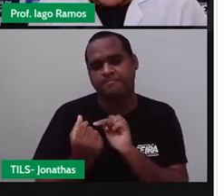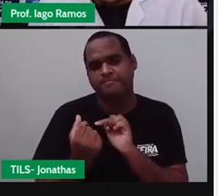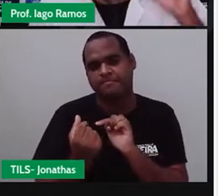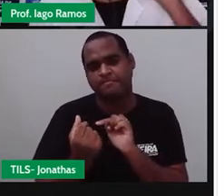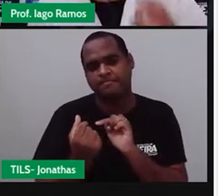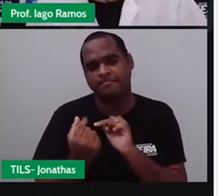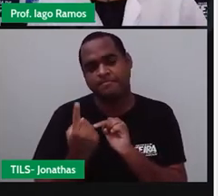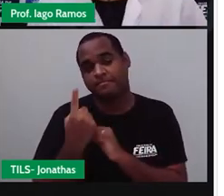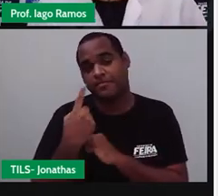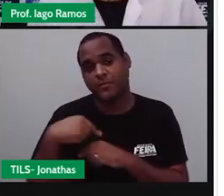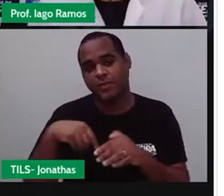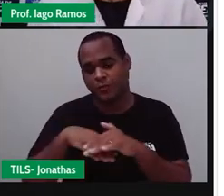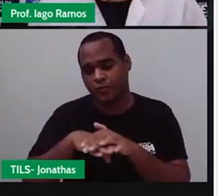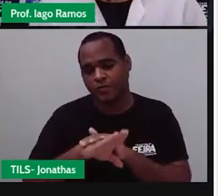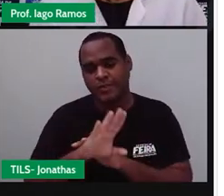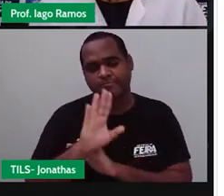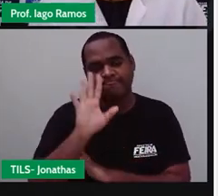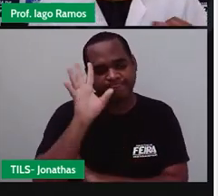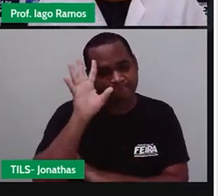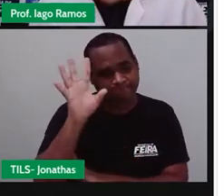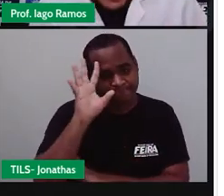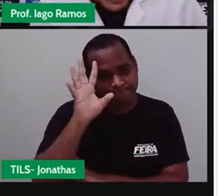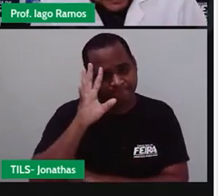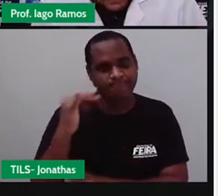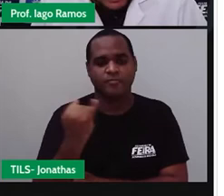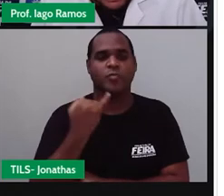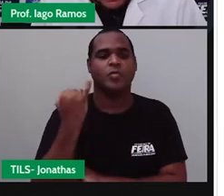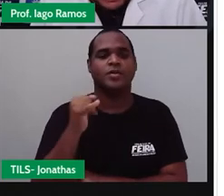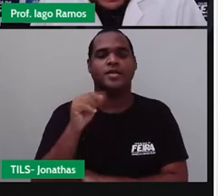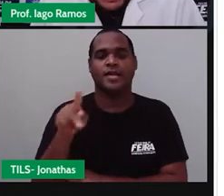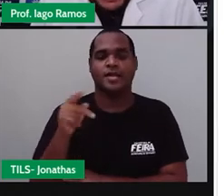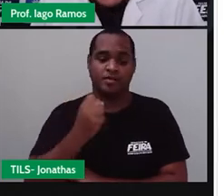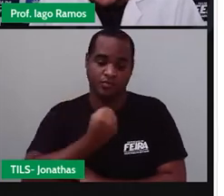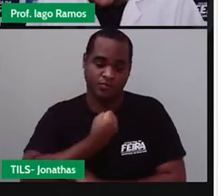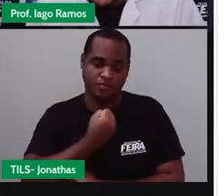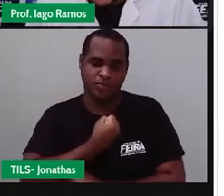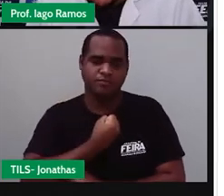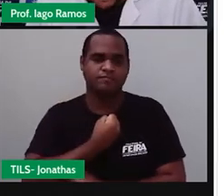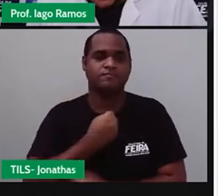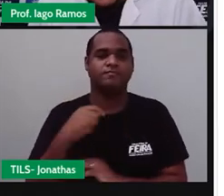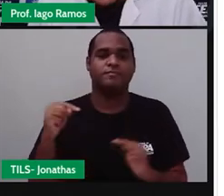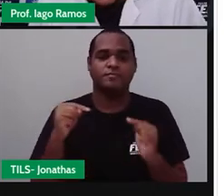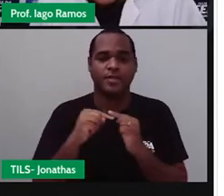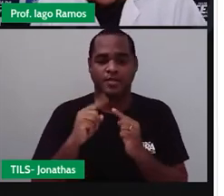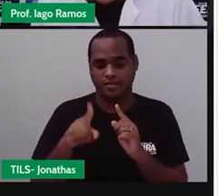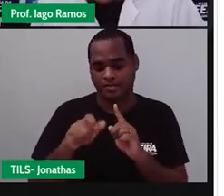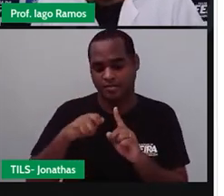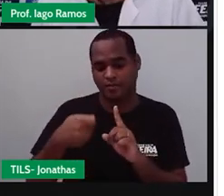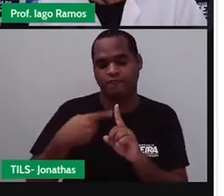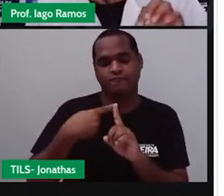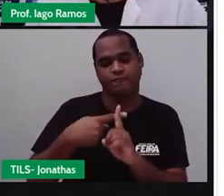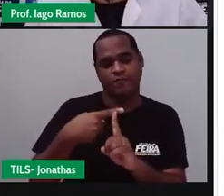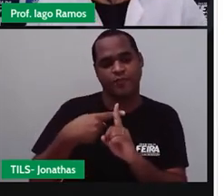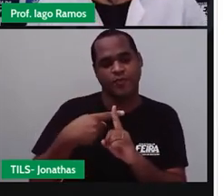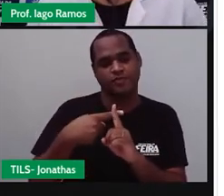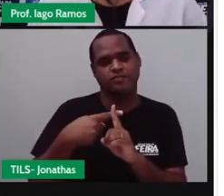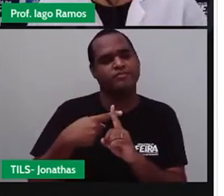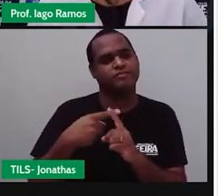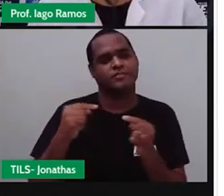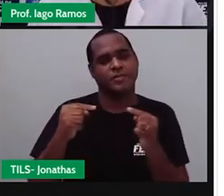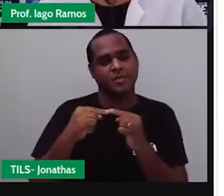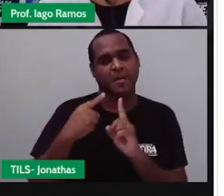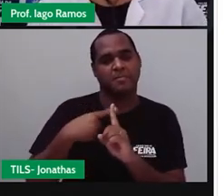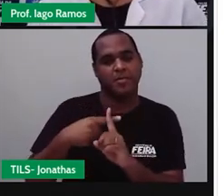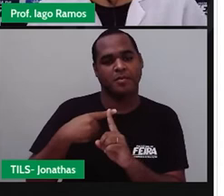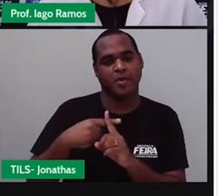a gente costuma pensar que esse número é positivo, por isso que eu vou botar aqui um sinalzinho